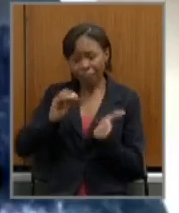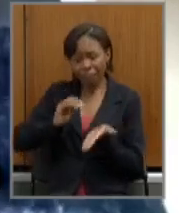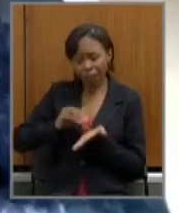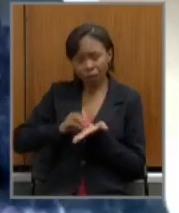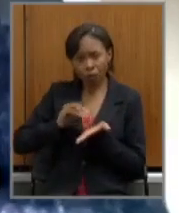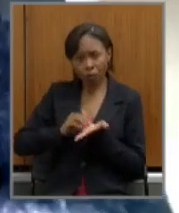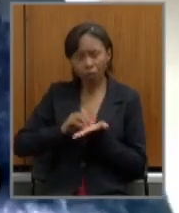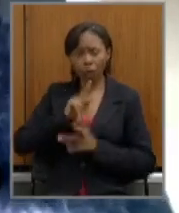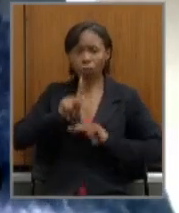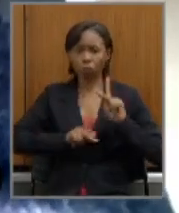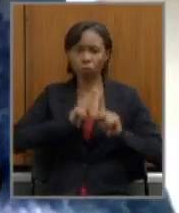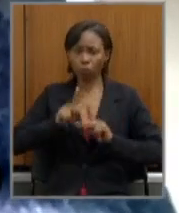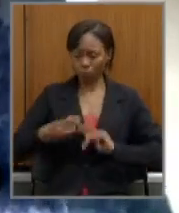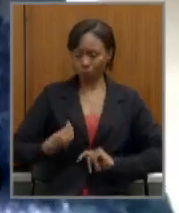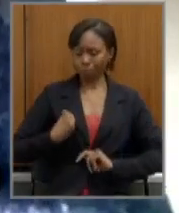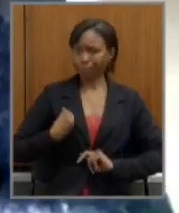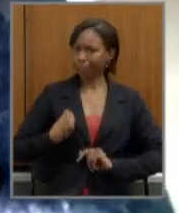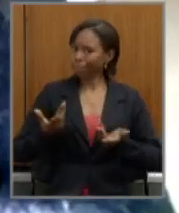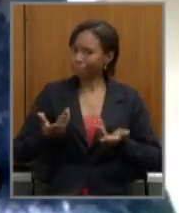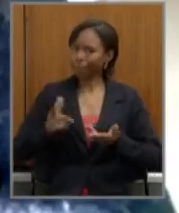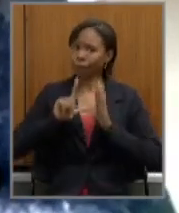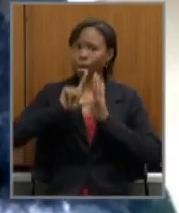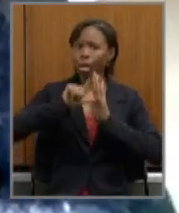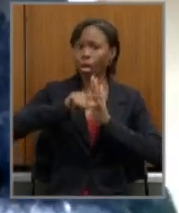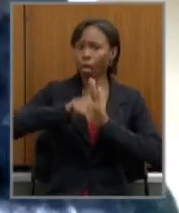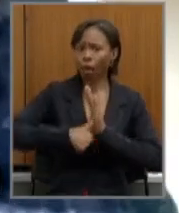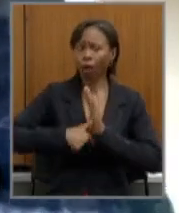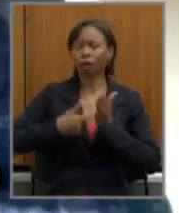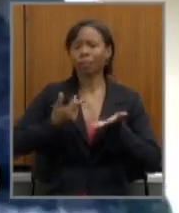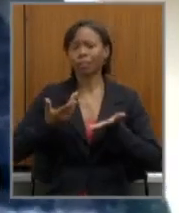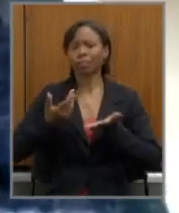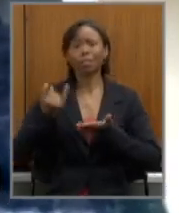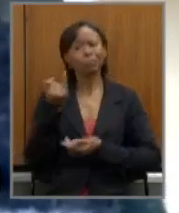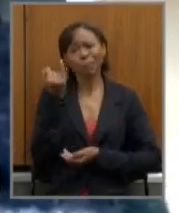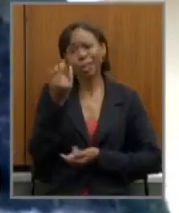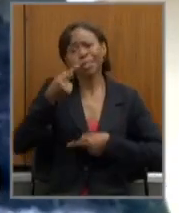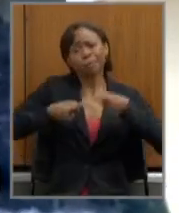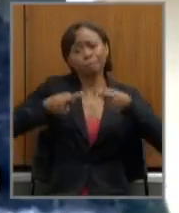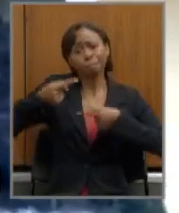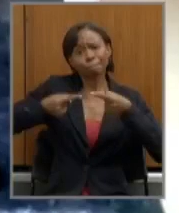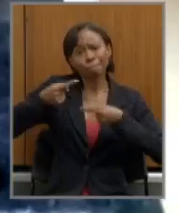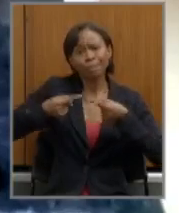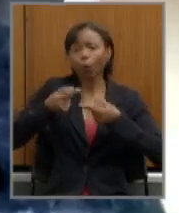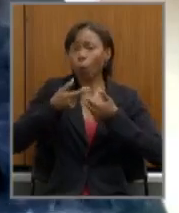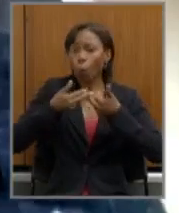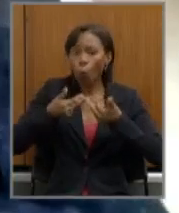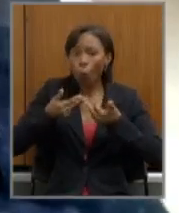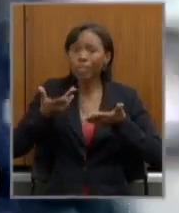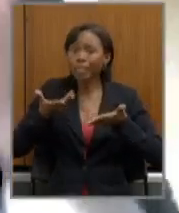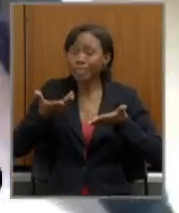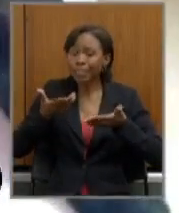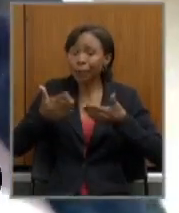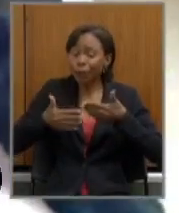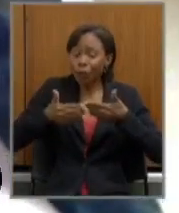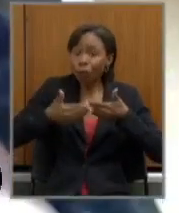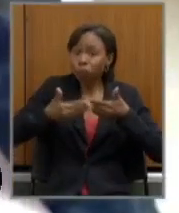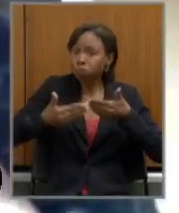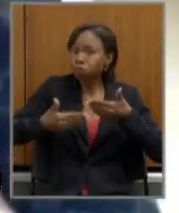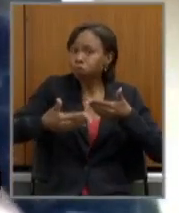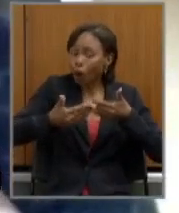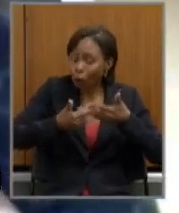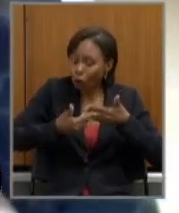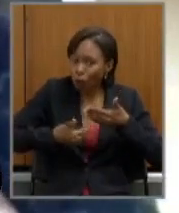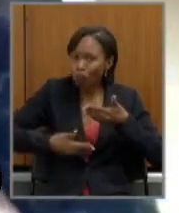fato atrasando um processo tão importante que é discutir um parto de geração em relação a proposta da